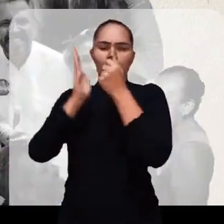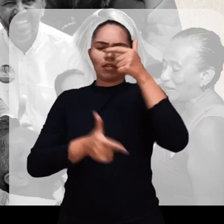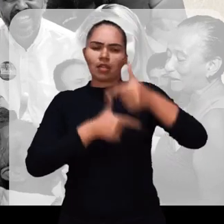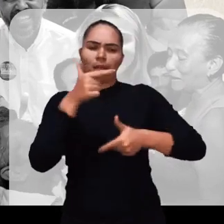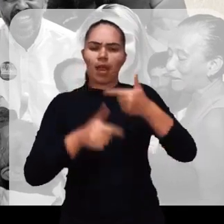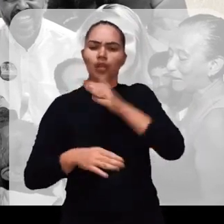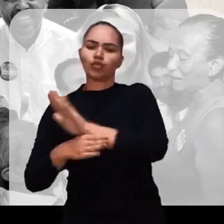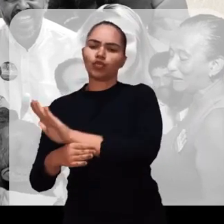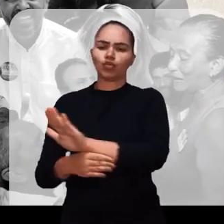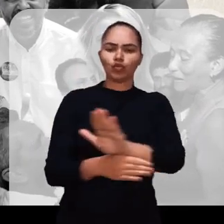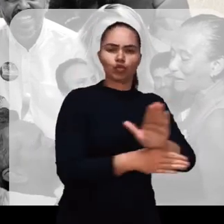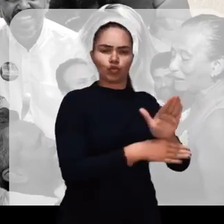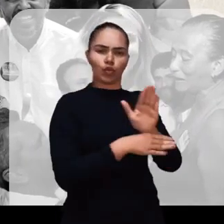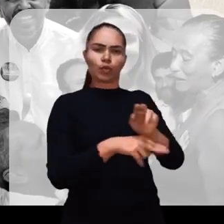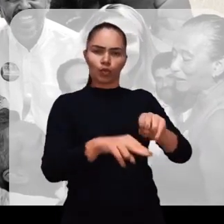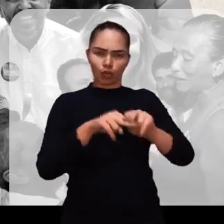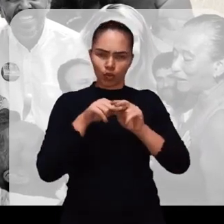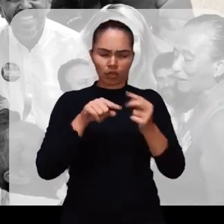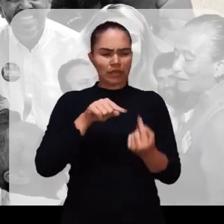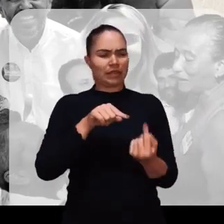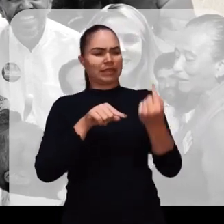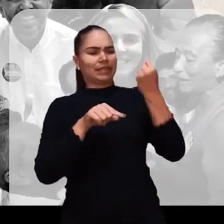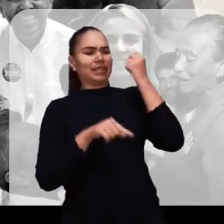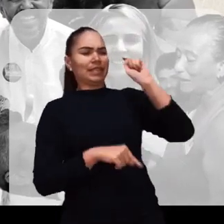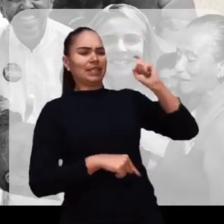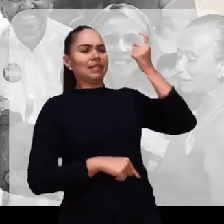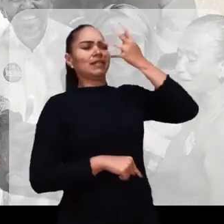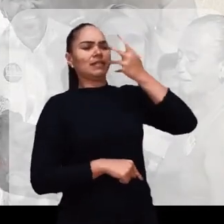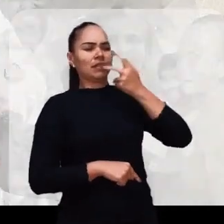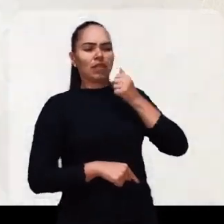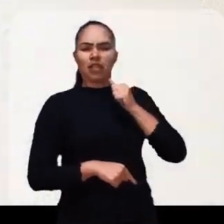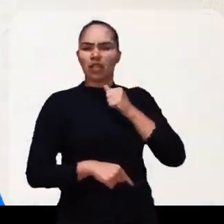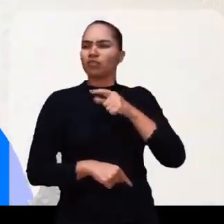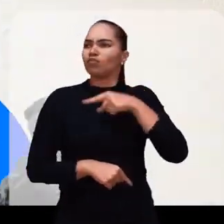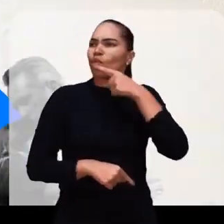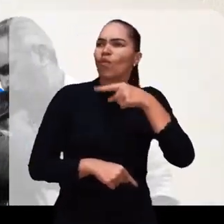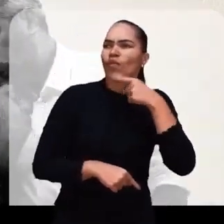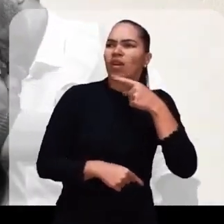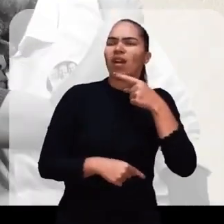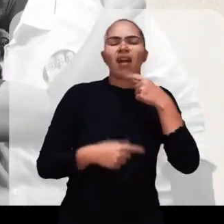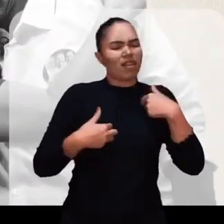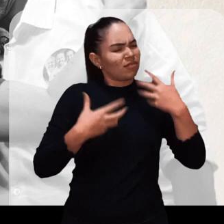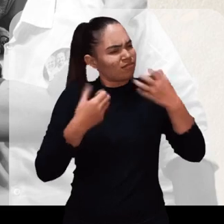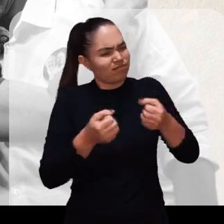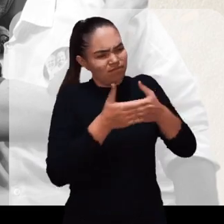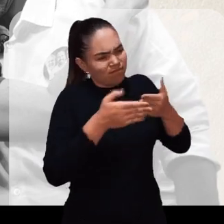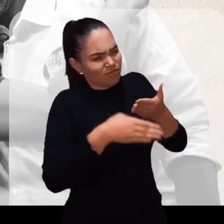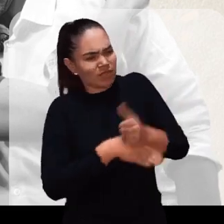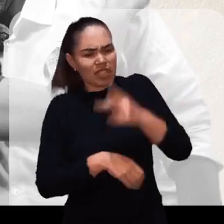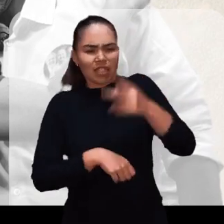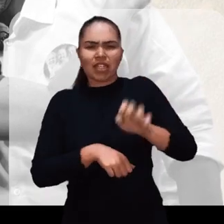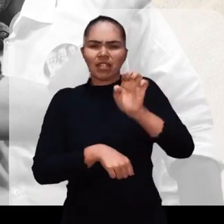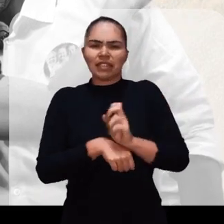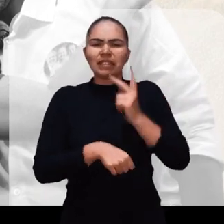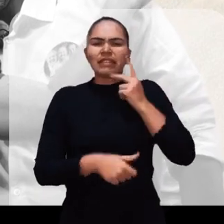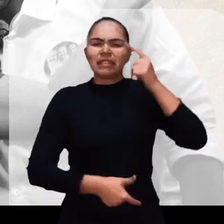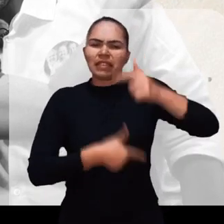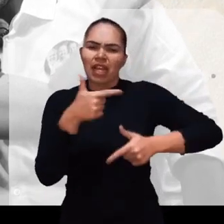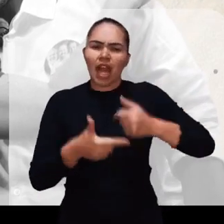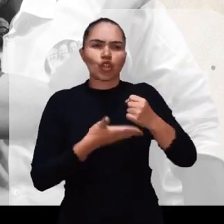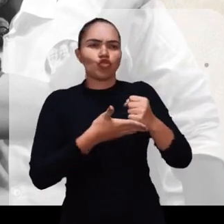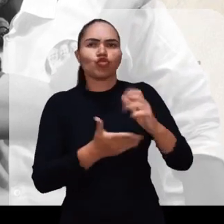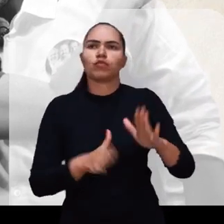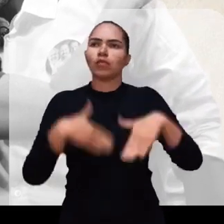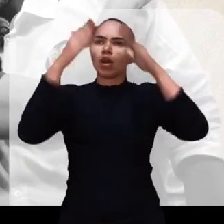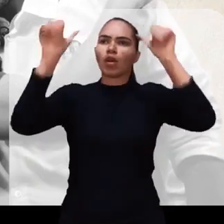o seu recado trabalhando pelo povo E desde menino novo nunca se deu por vencido Cresceu num ceará